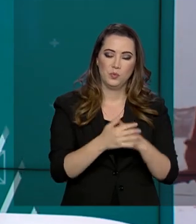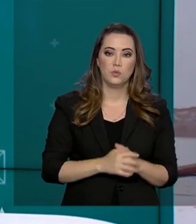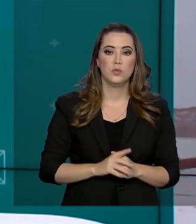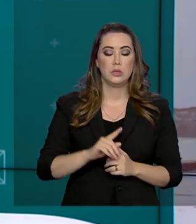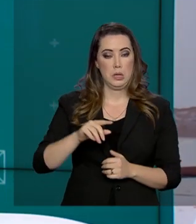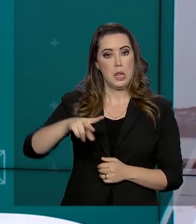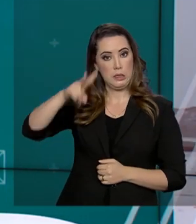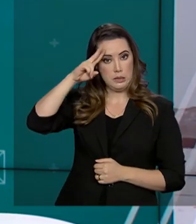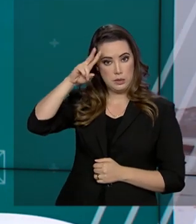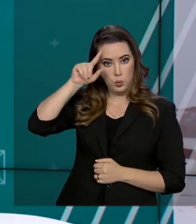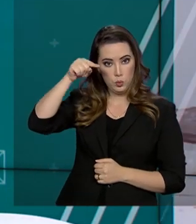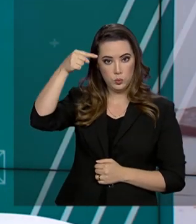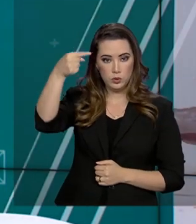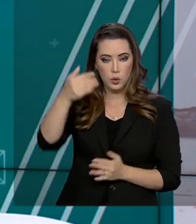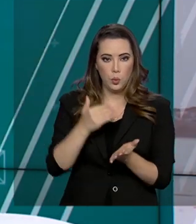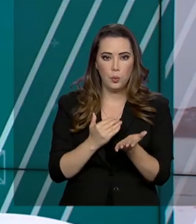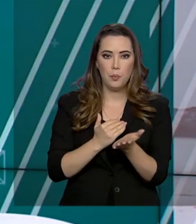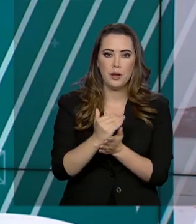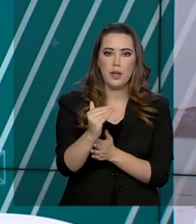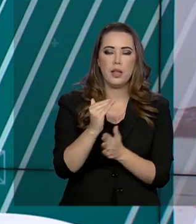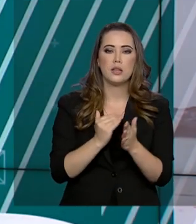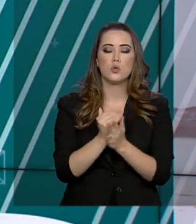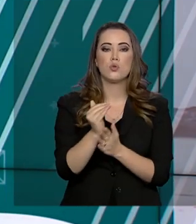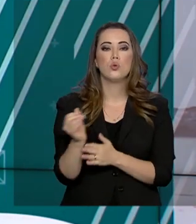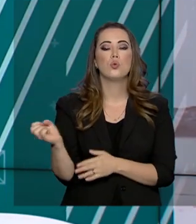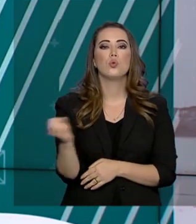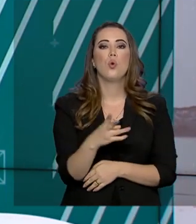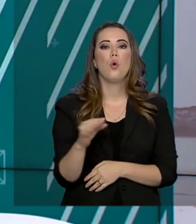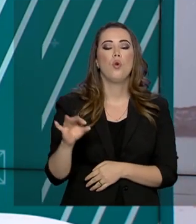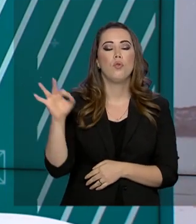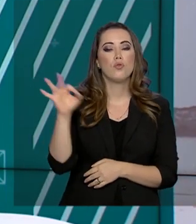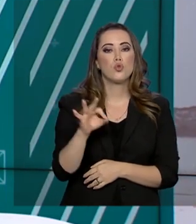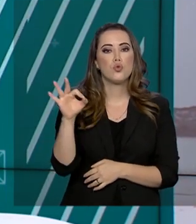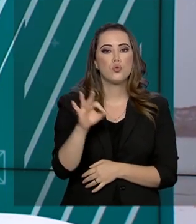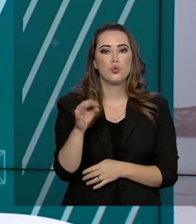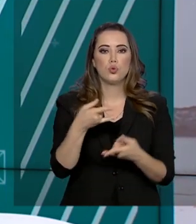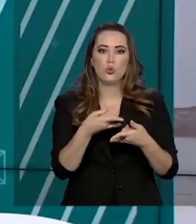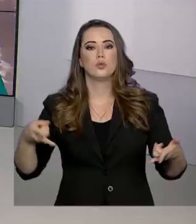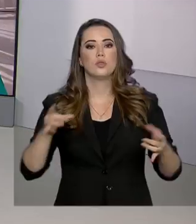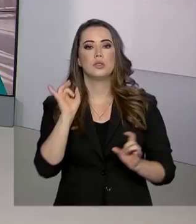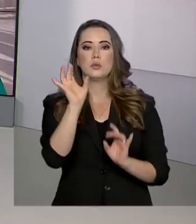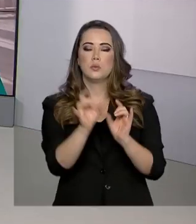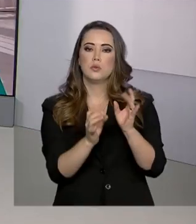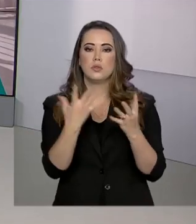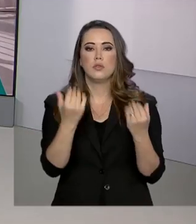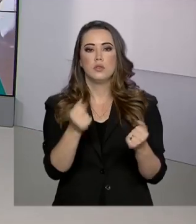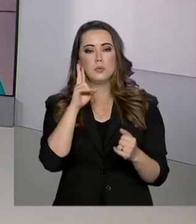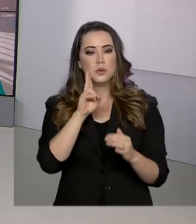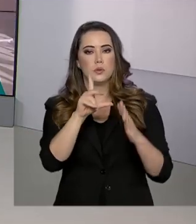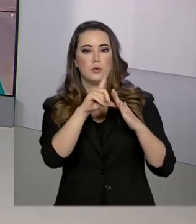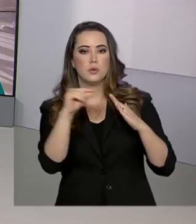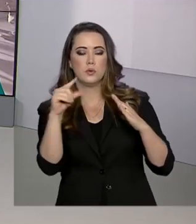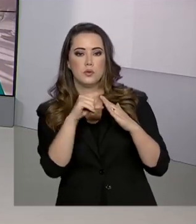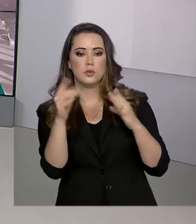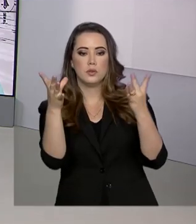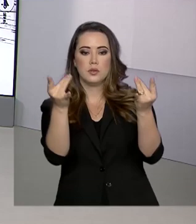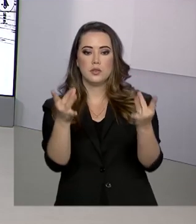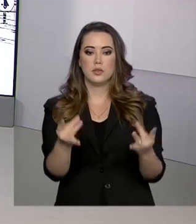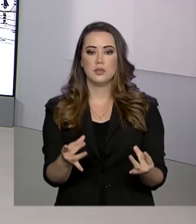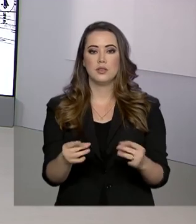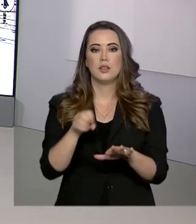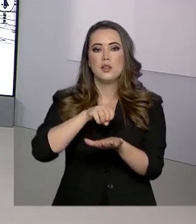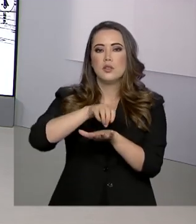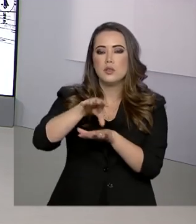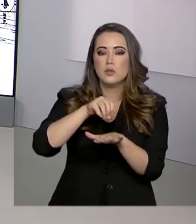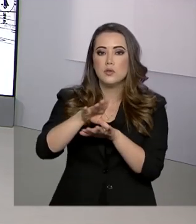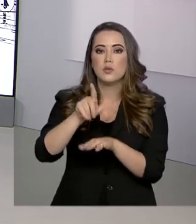A partir de segunda-feira passa a valer um novo limite para o cheque especial. Vamos ao Palácio da Alvorada saber as informações com a